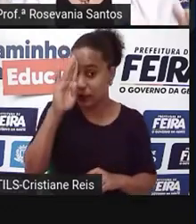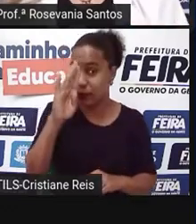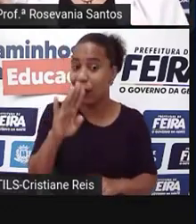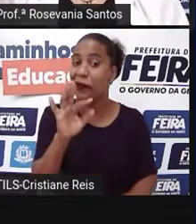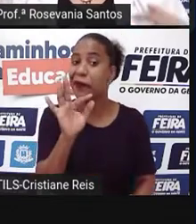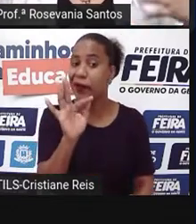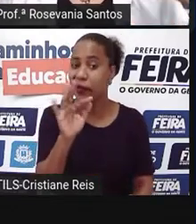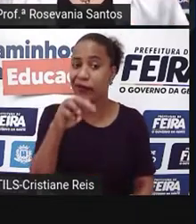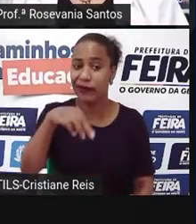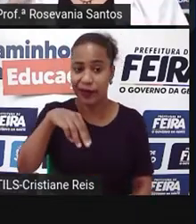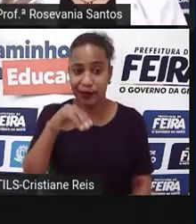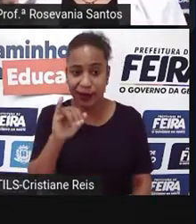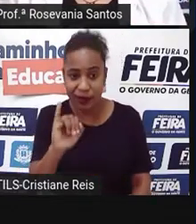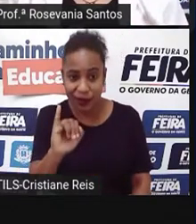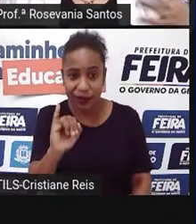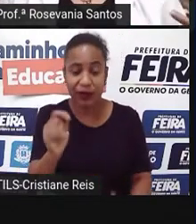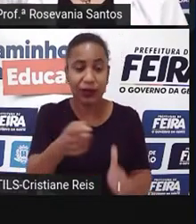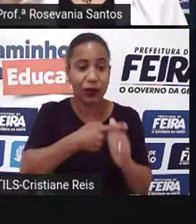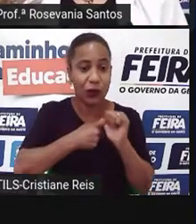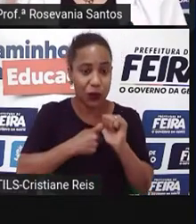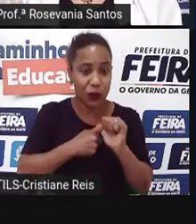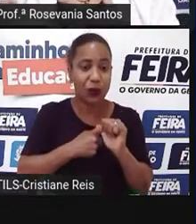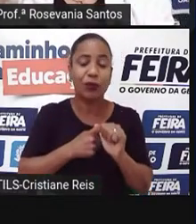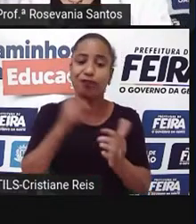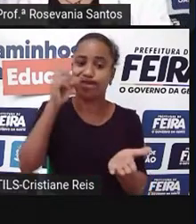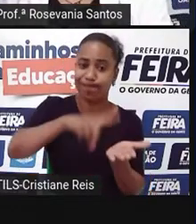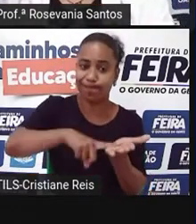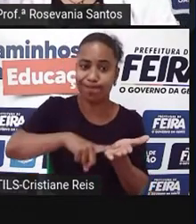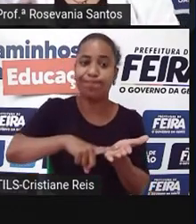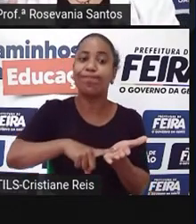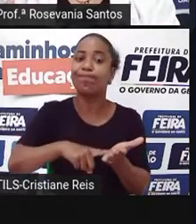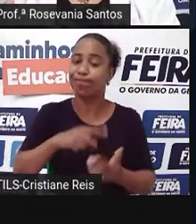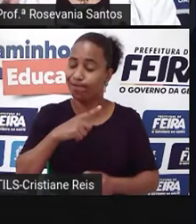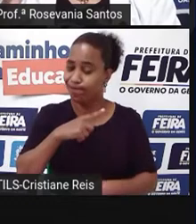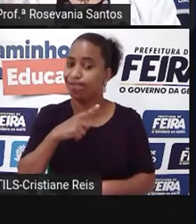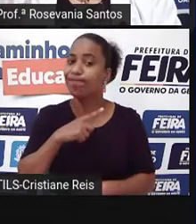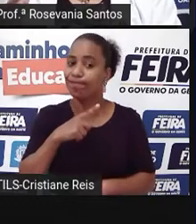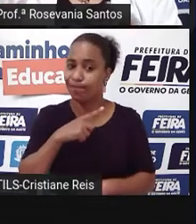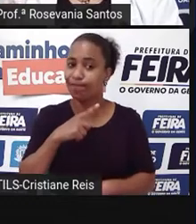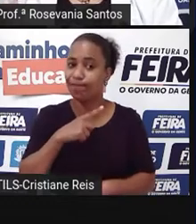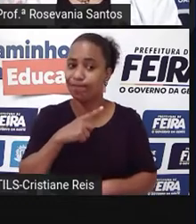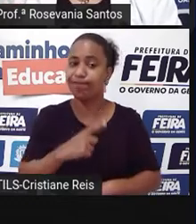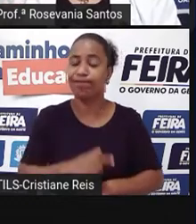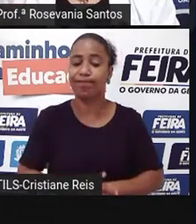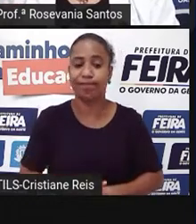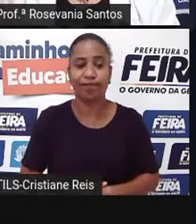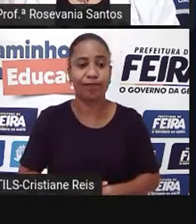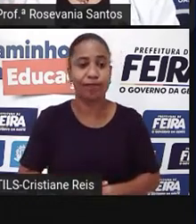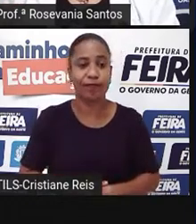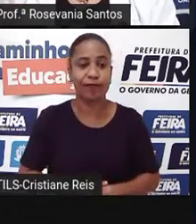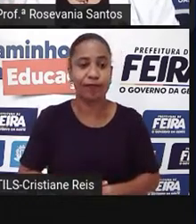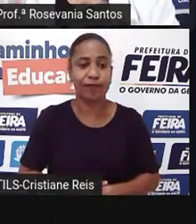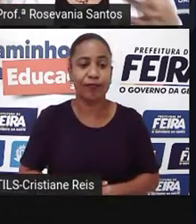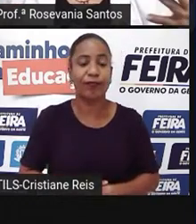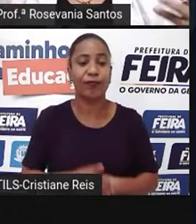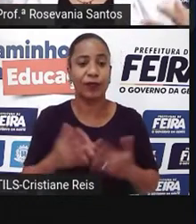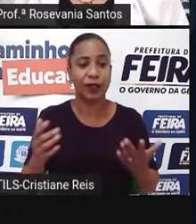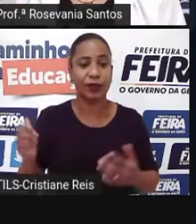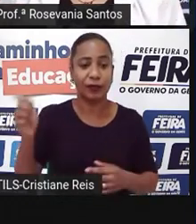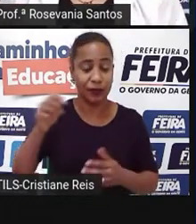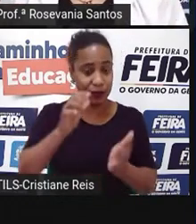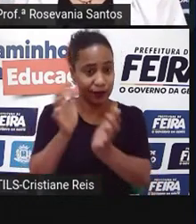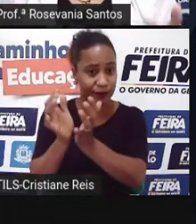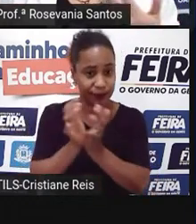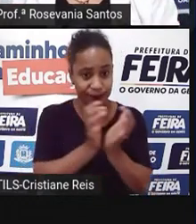tem algumas imposições, alguns acordos, que mesmo, bora dizer assim, as nações